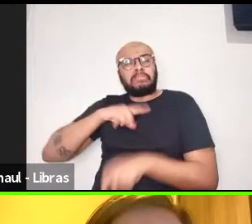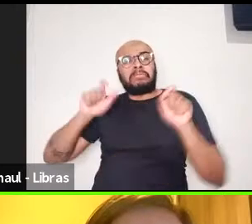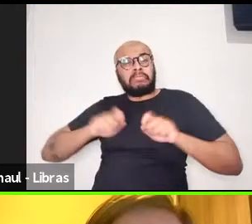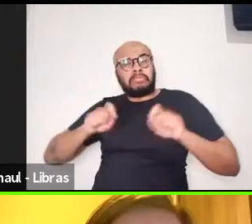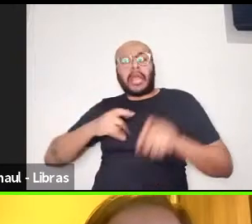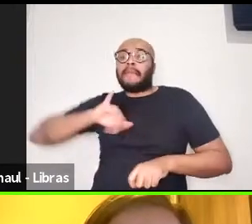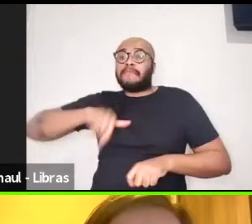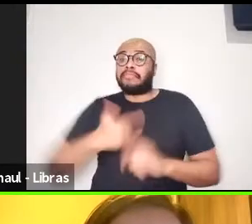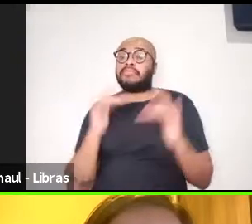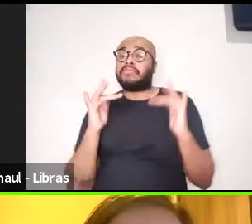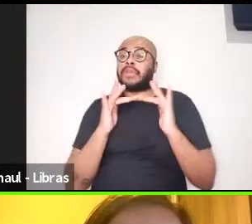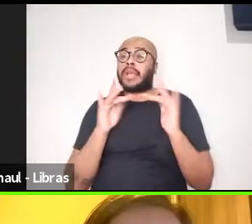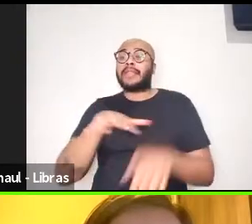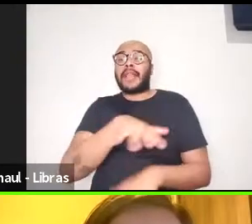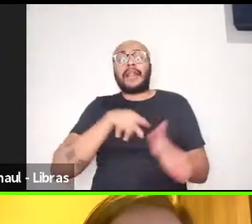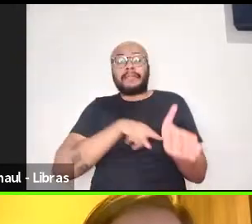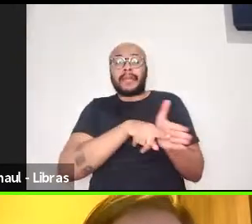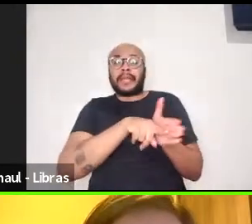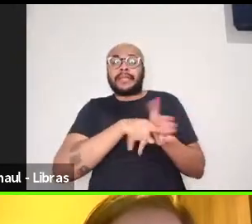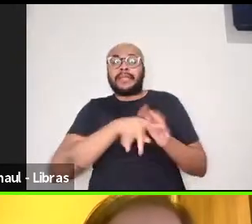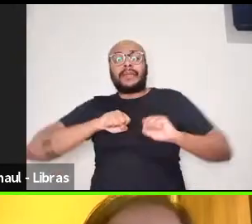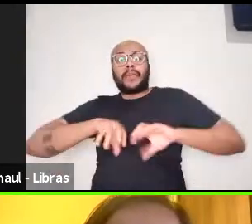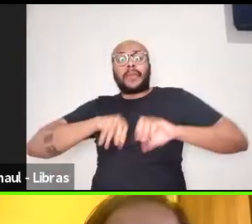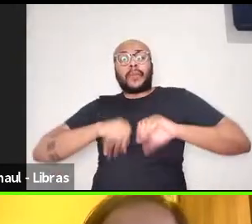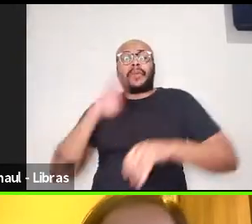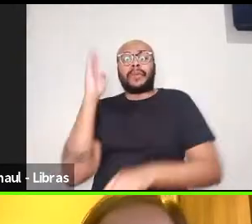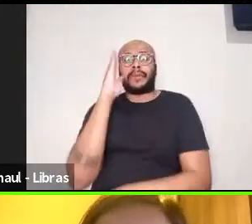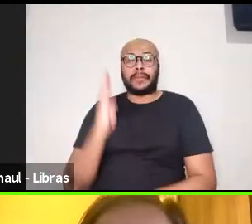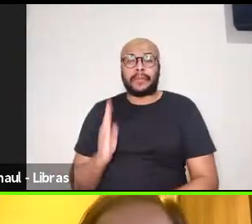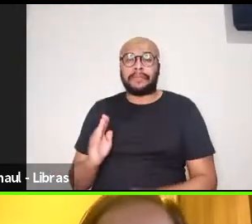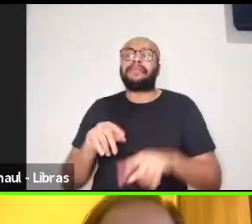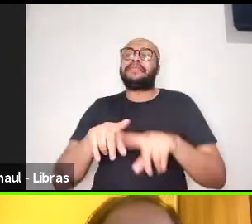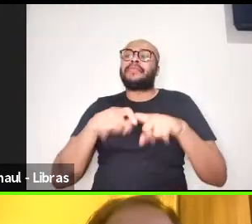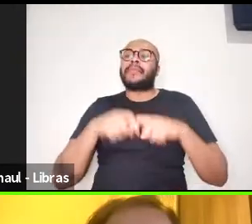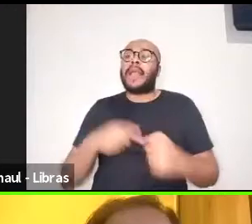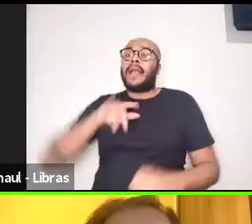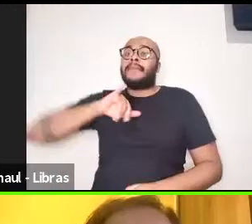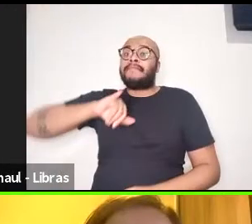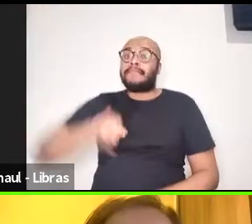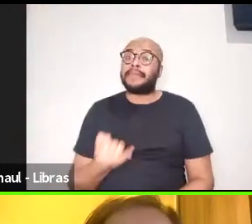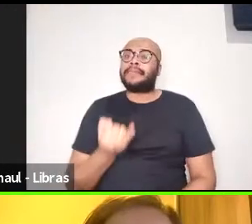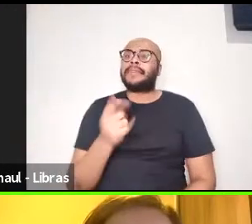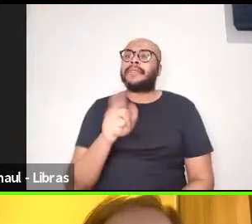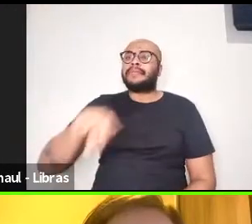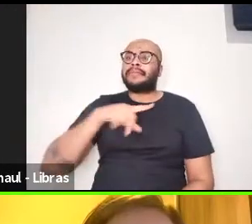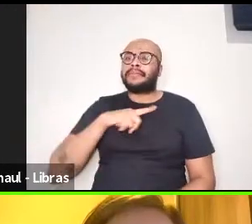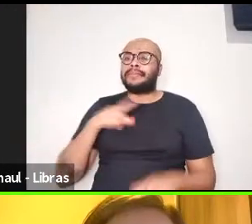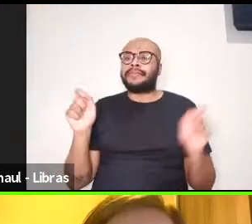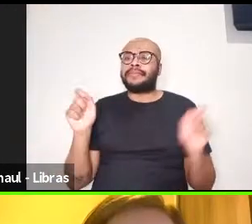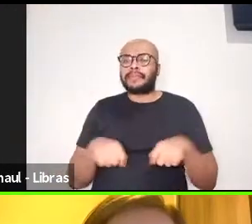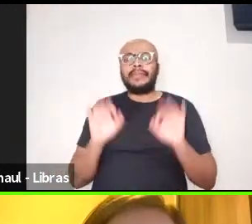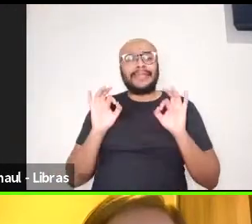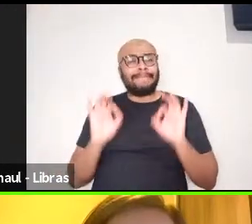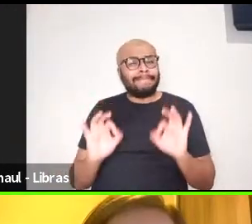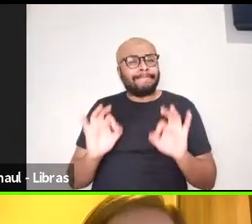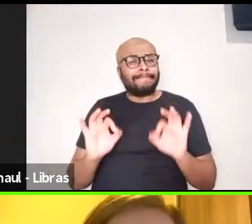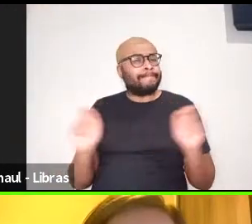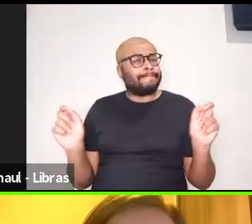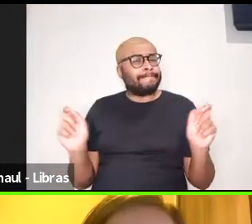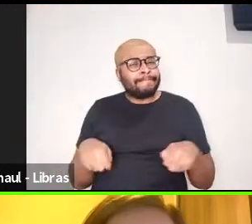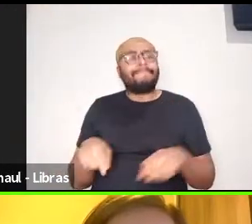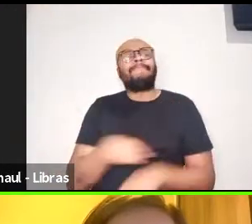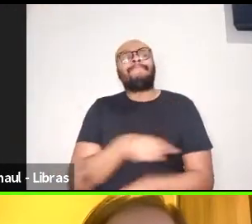pesquisa em educação e com a área da educação no Brasil. Então, aproveitem, é, e tenho certeza que vai ser uma,